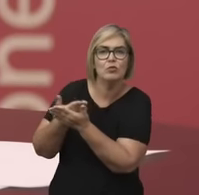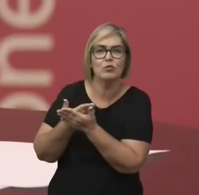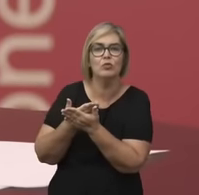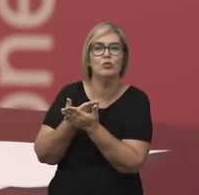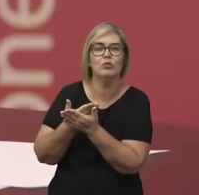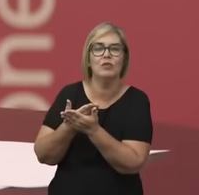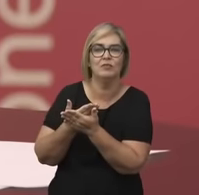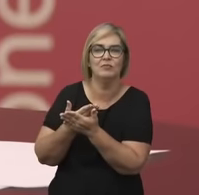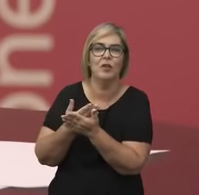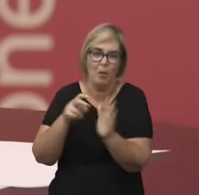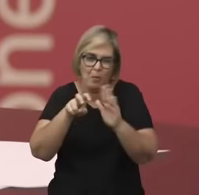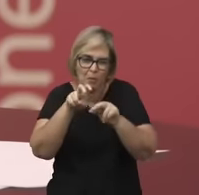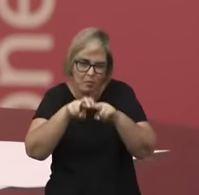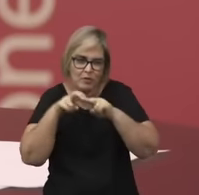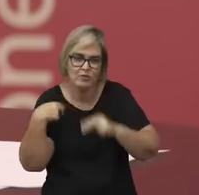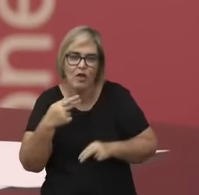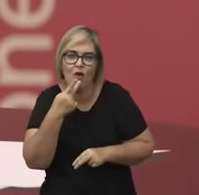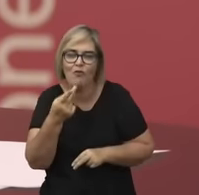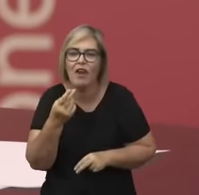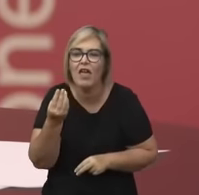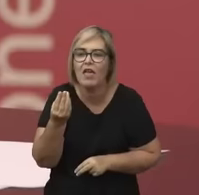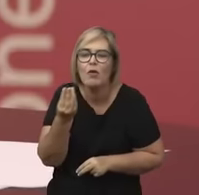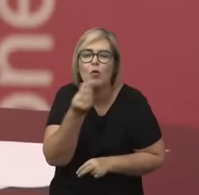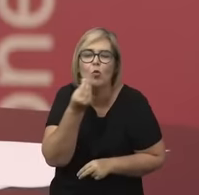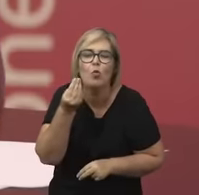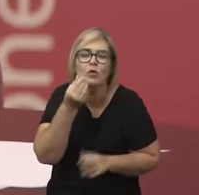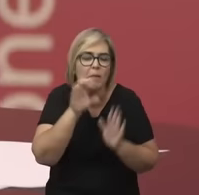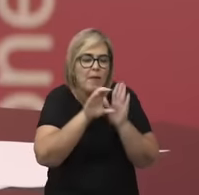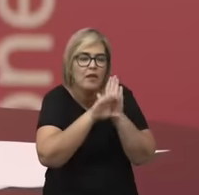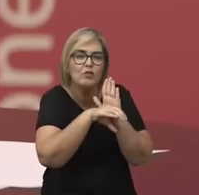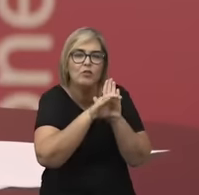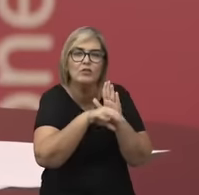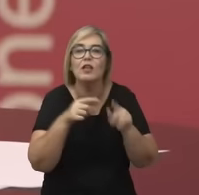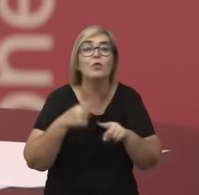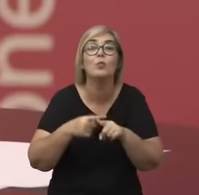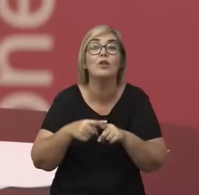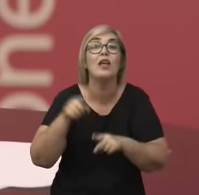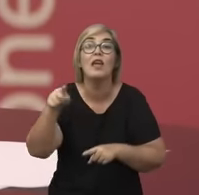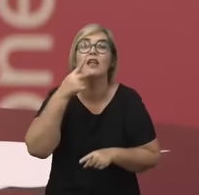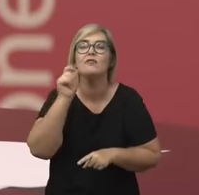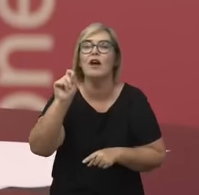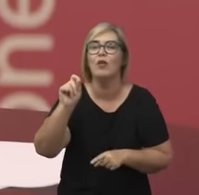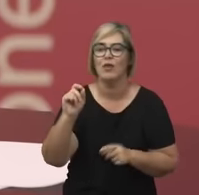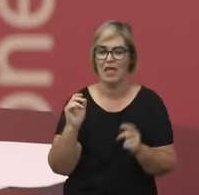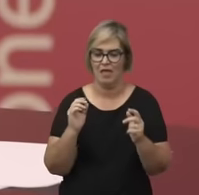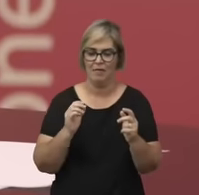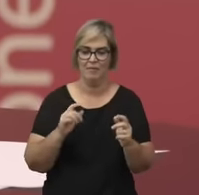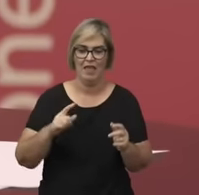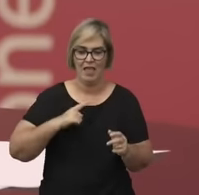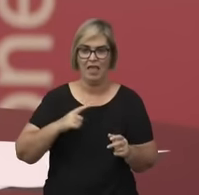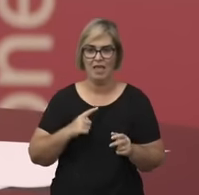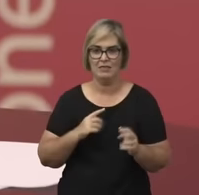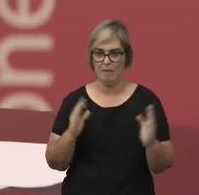não chamam esse momento do estabelecimento do fato da desigualdade como um fato de interesse filosófico,